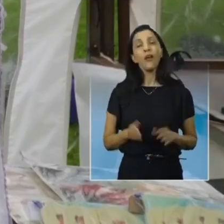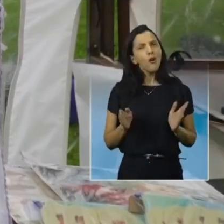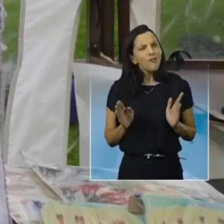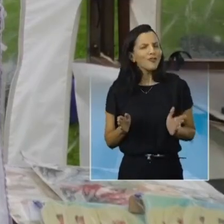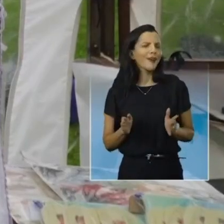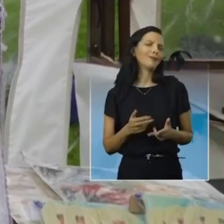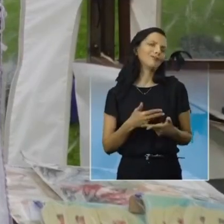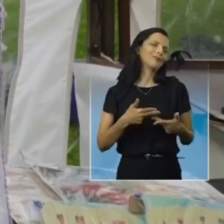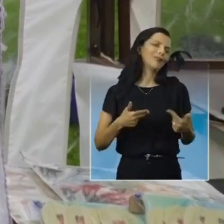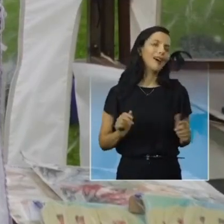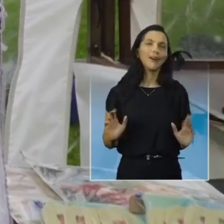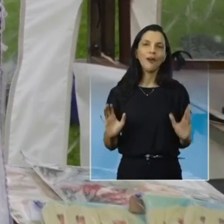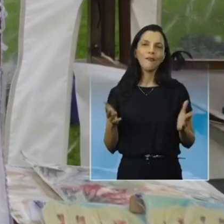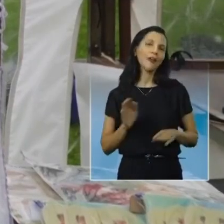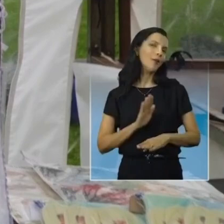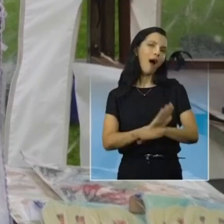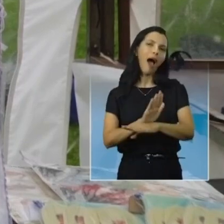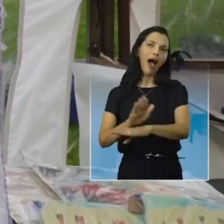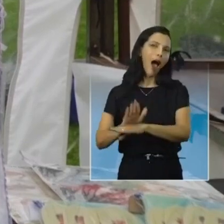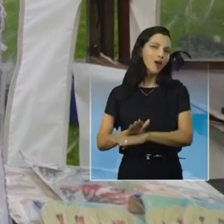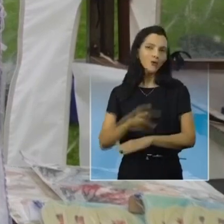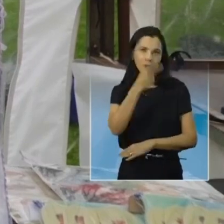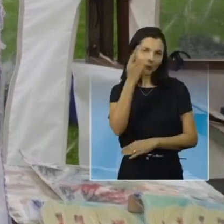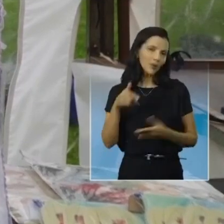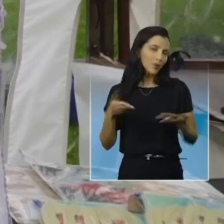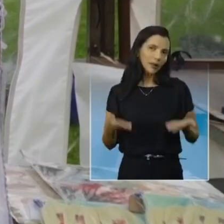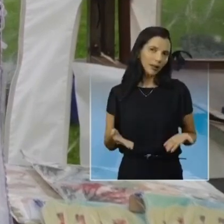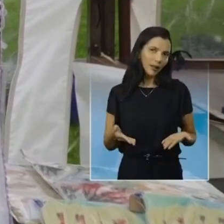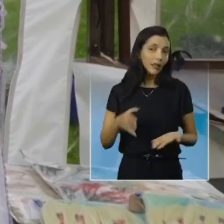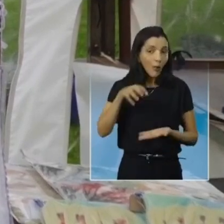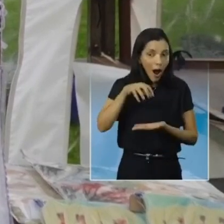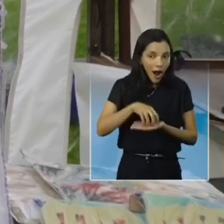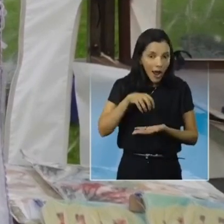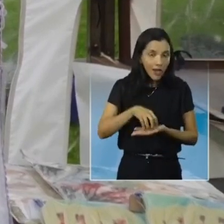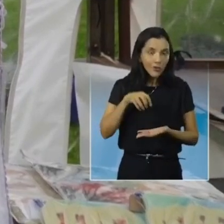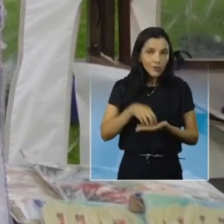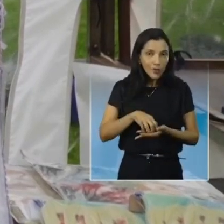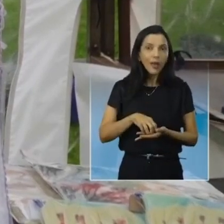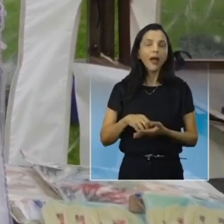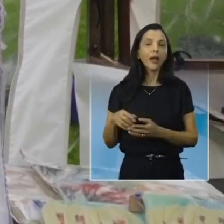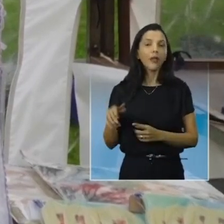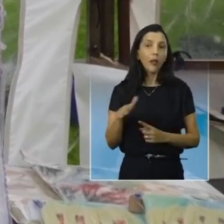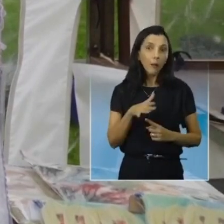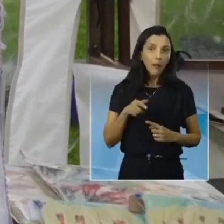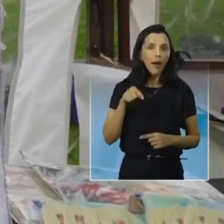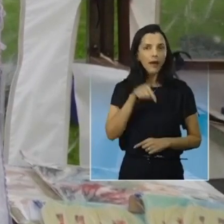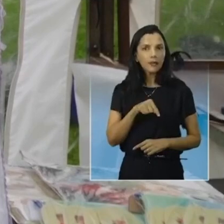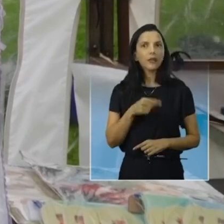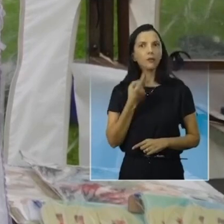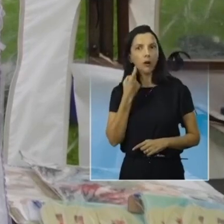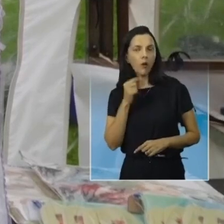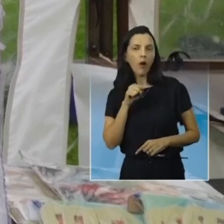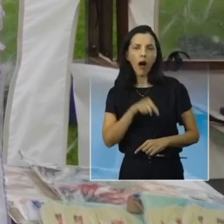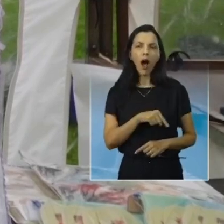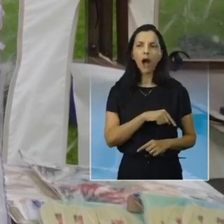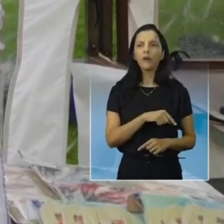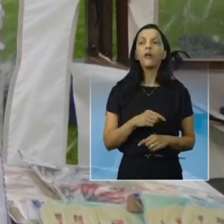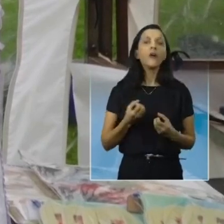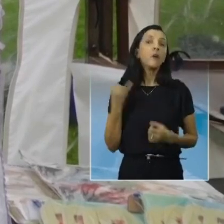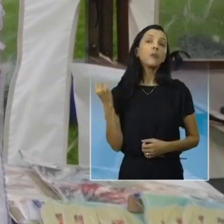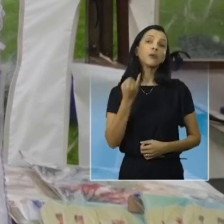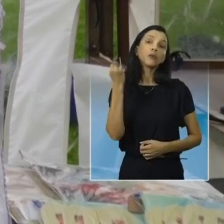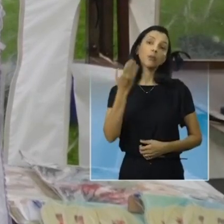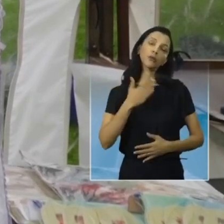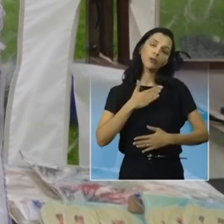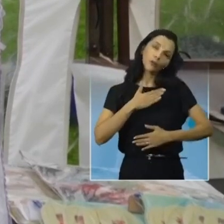Santos, que ajuda muito a gente aqui. Então esses eventos acontecendo aqui no centro, aqui na Praça do Aquário, em outros pontos da cidade, são